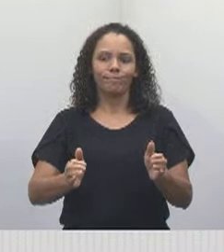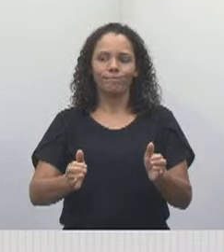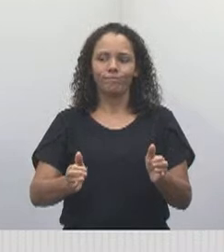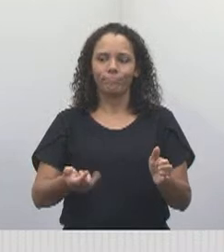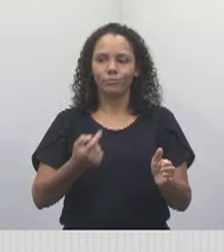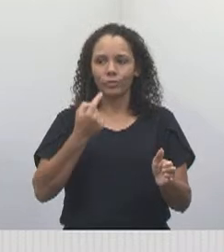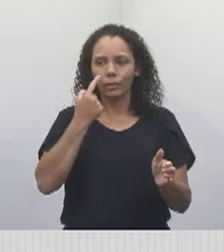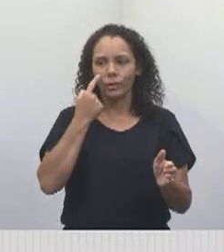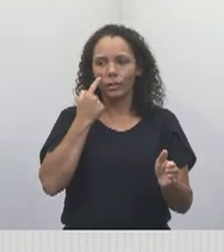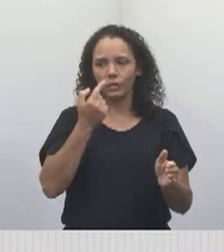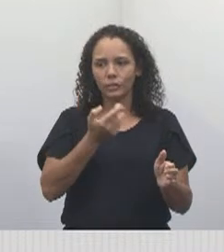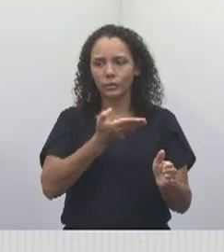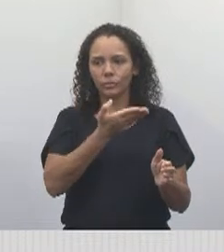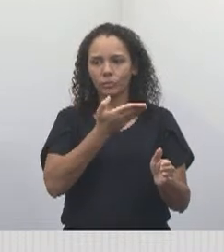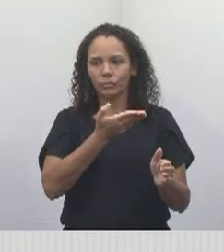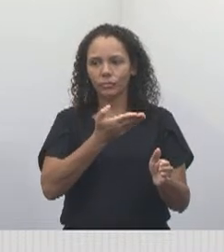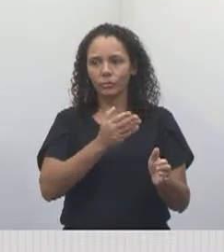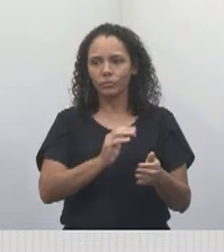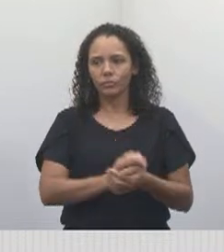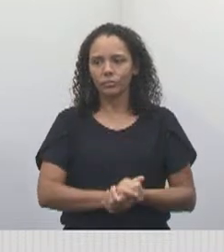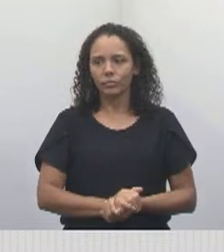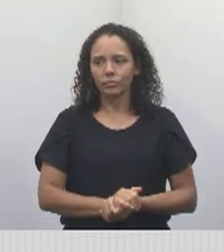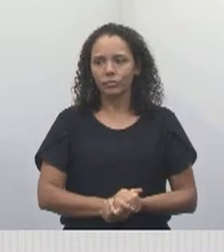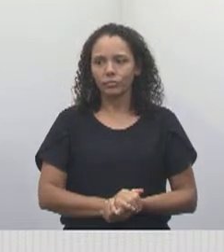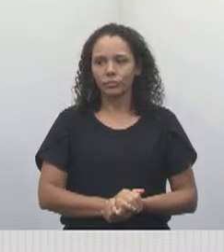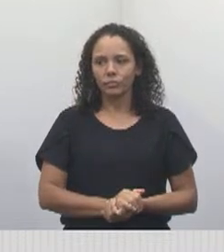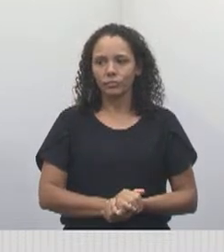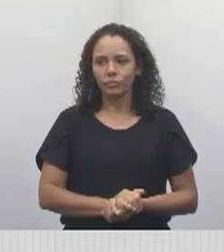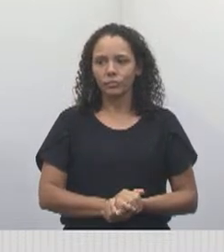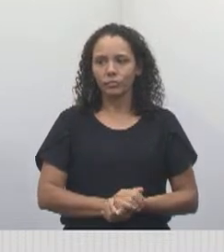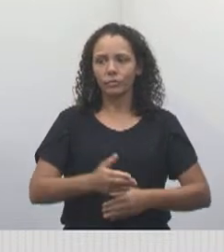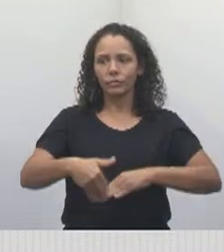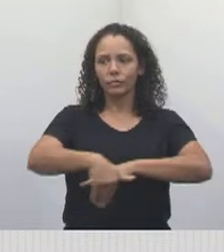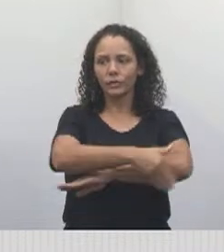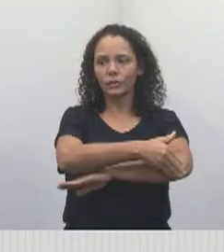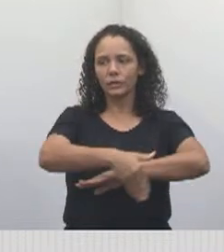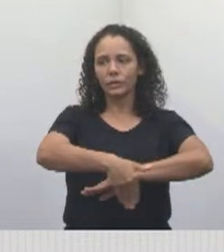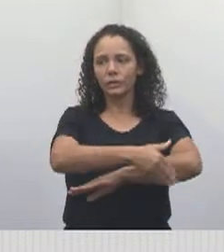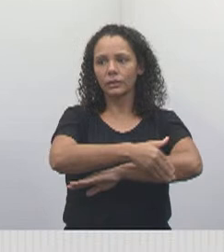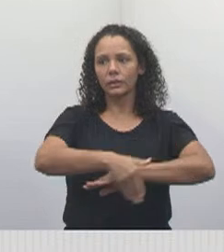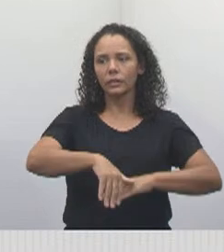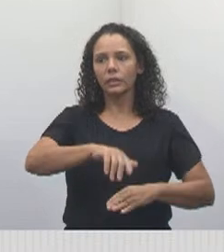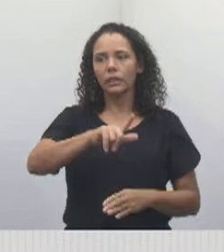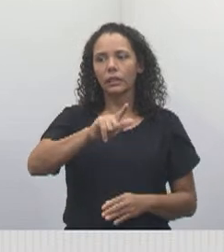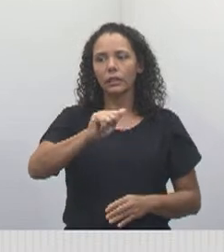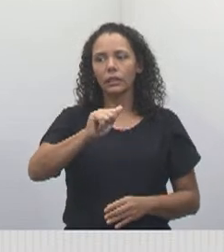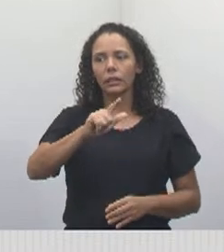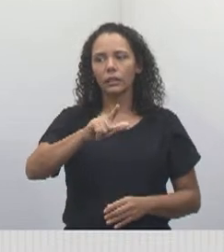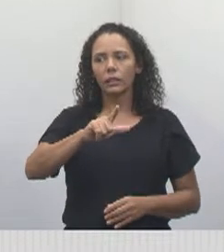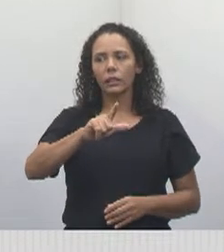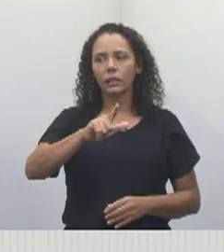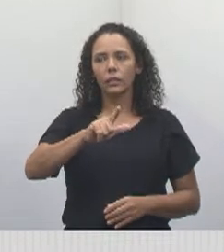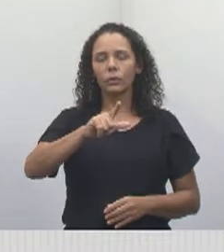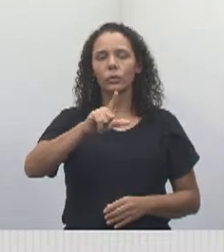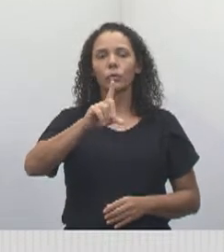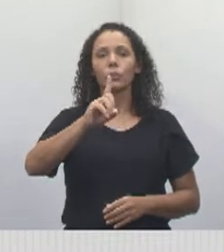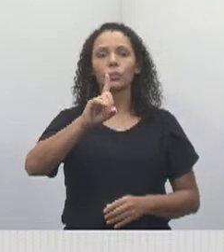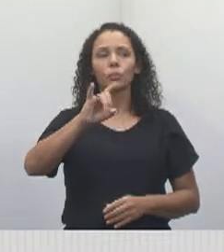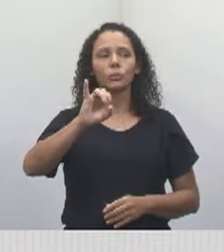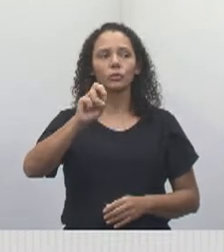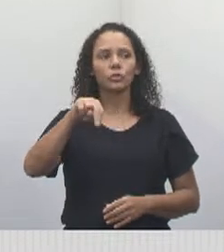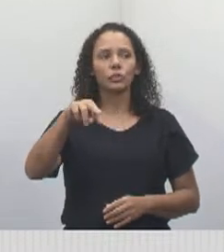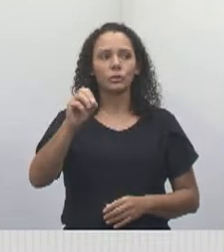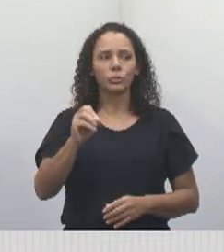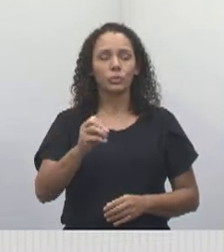lembrava que tinha foto na apresentação, lá na Estrada Galdino. No ano passado, eu solicitei a manutenção